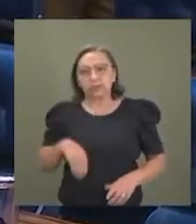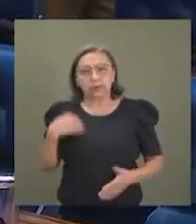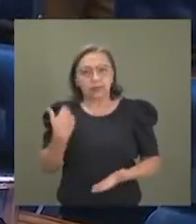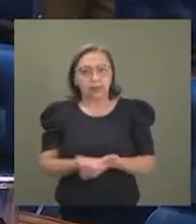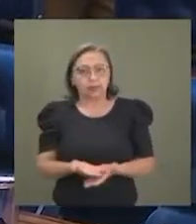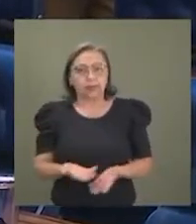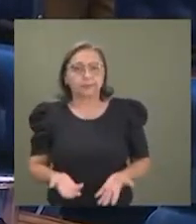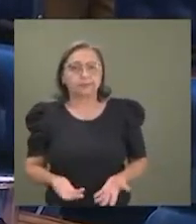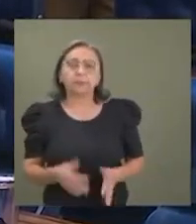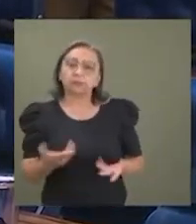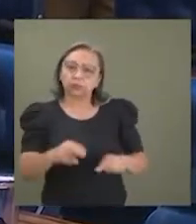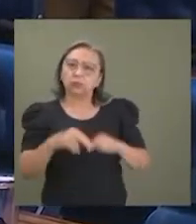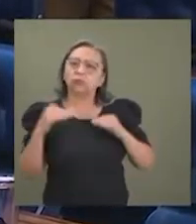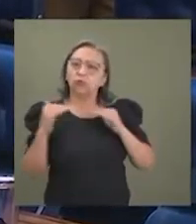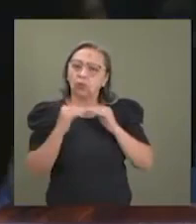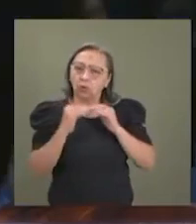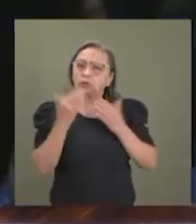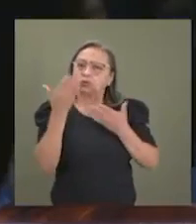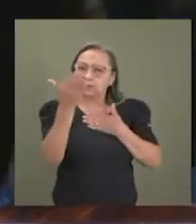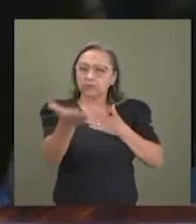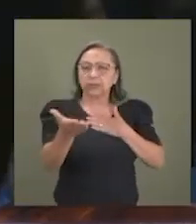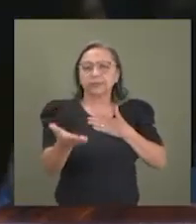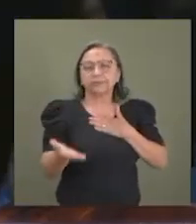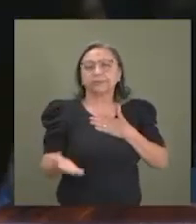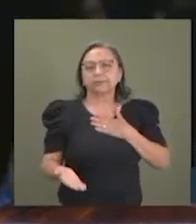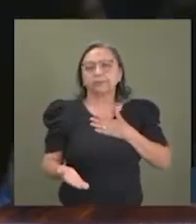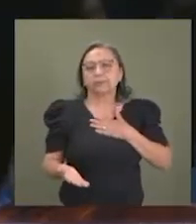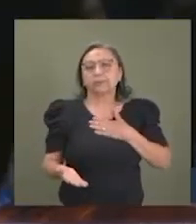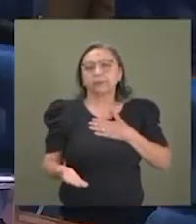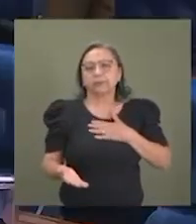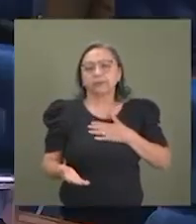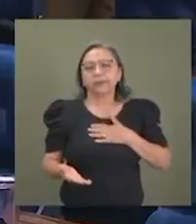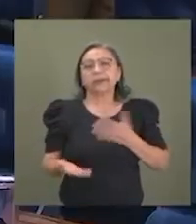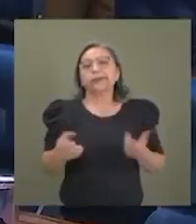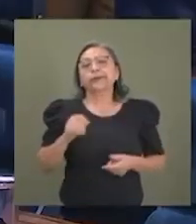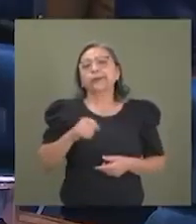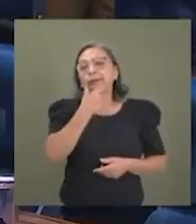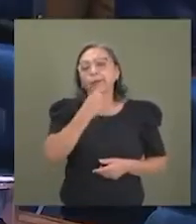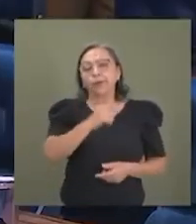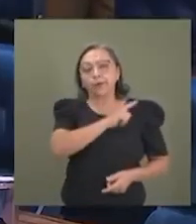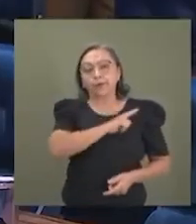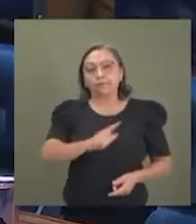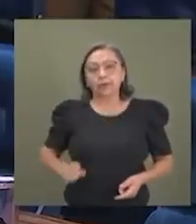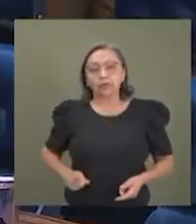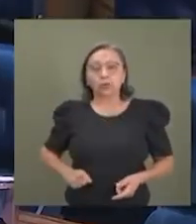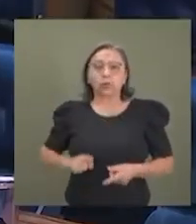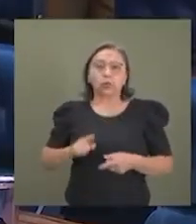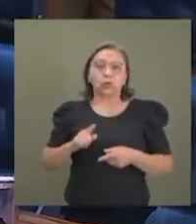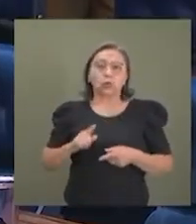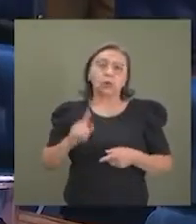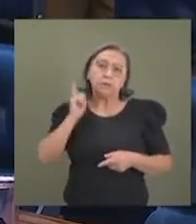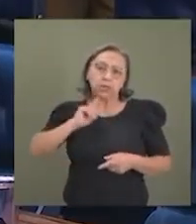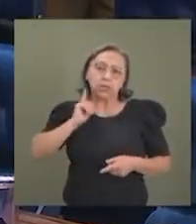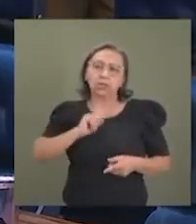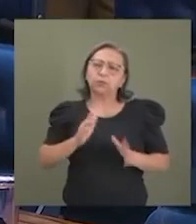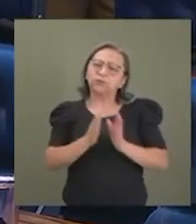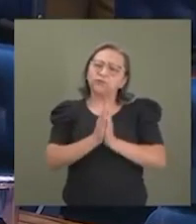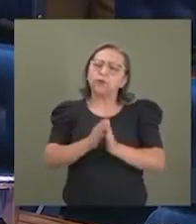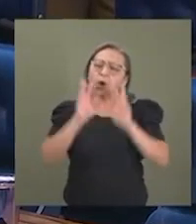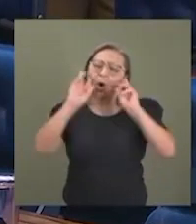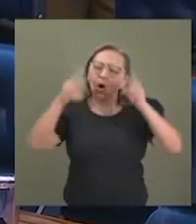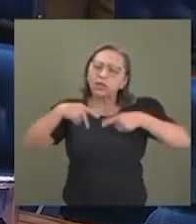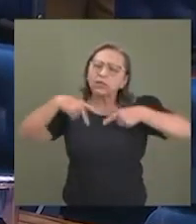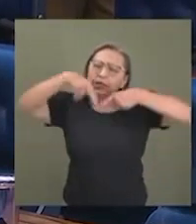Portanto, eu concordo com a vossa excelência. Que o governador se corrija, peça desculpas a todos aqueles que lhe